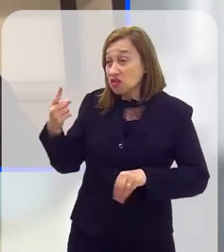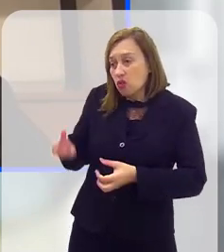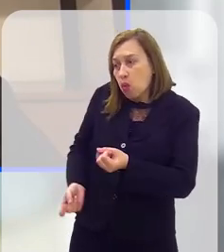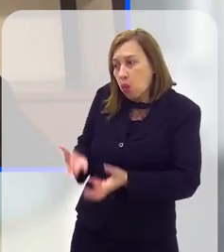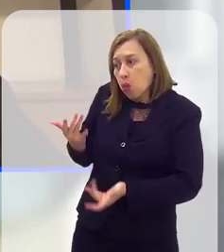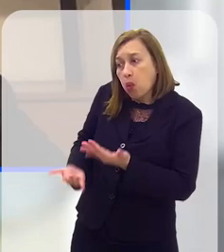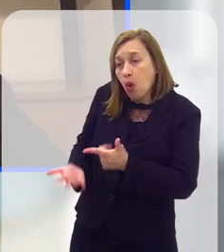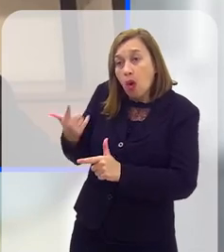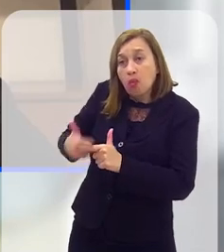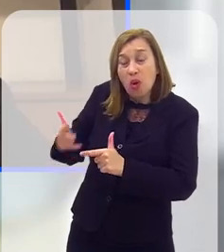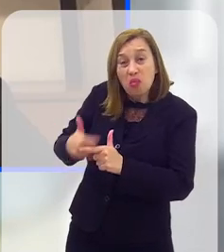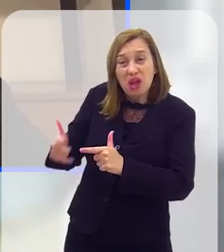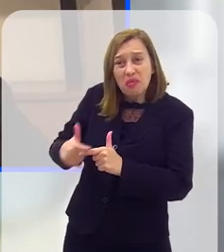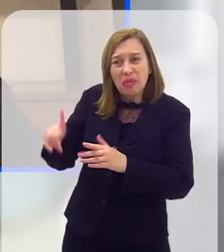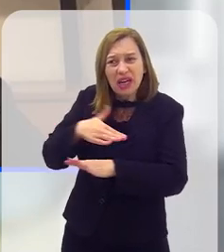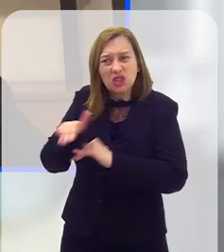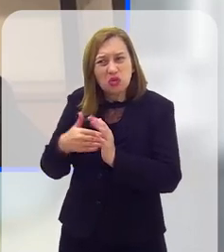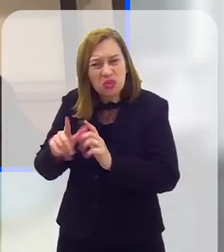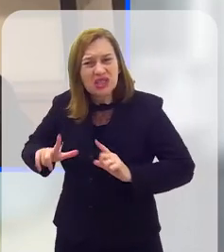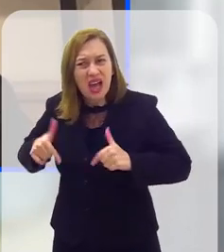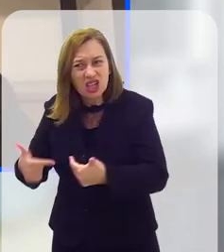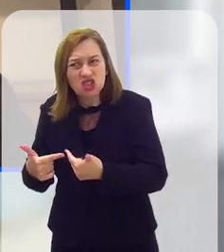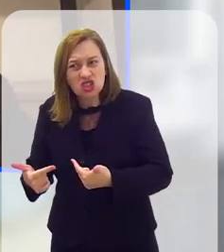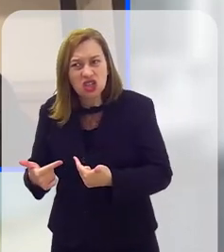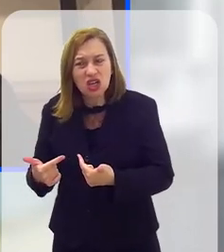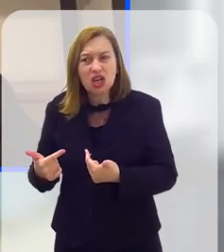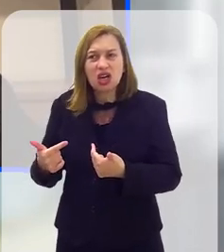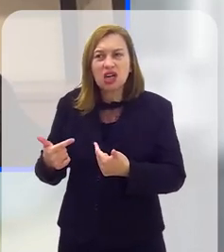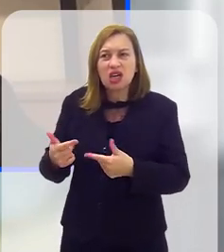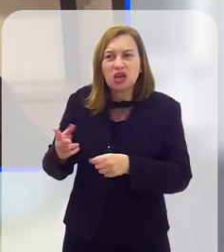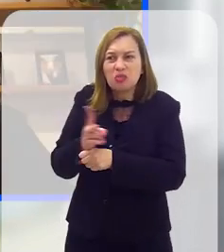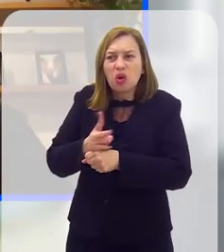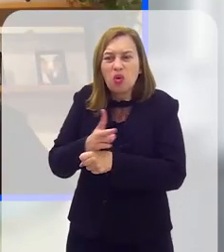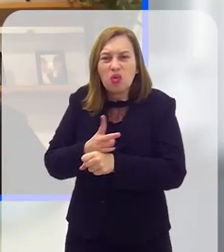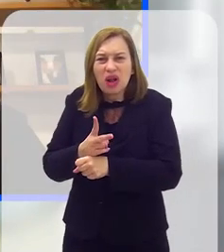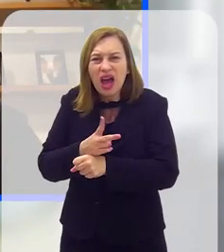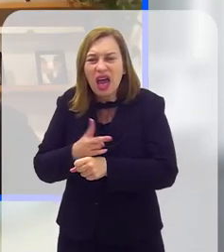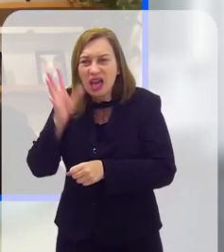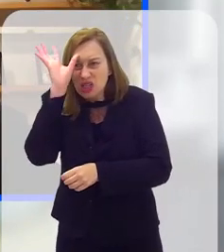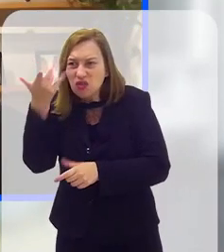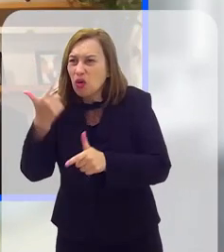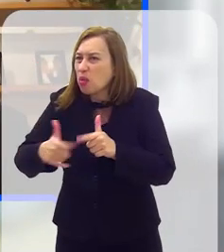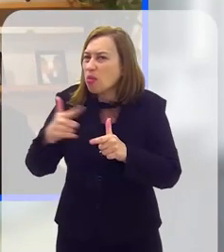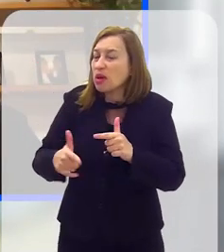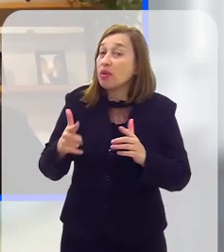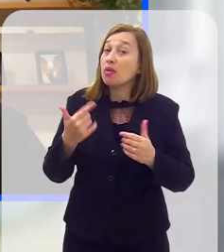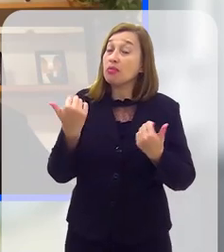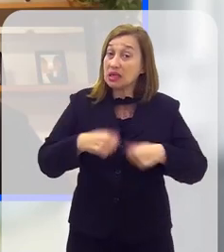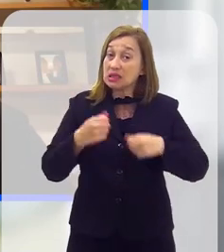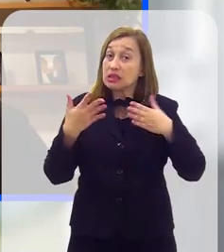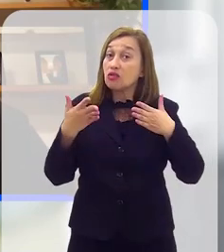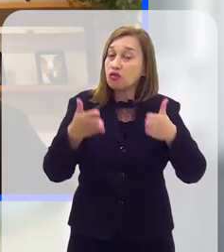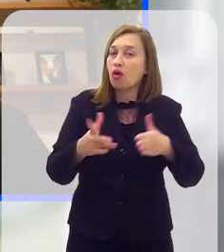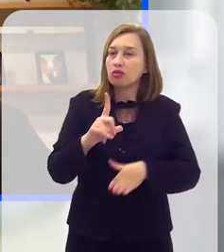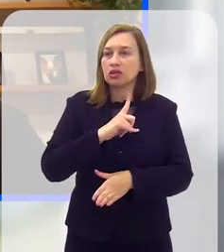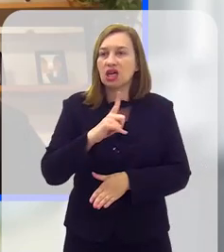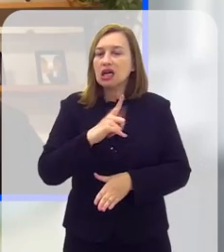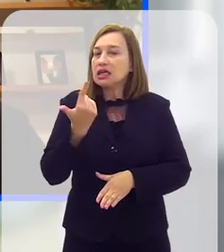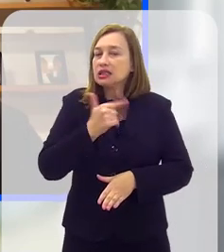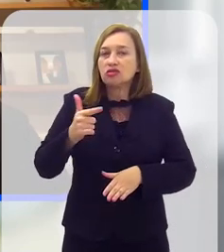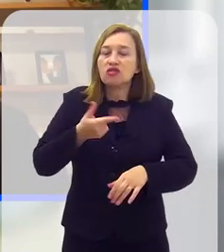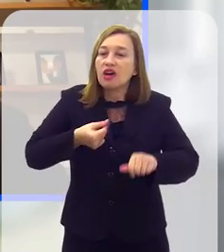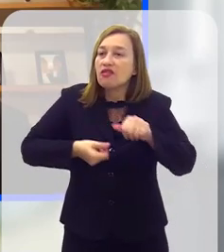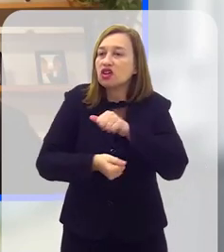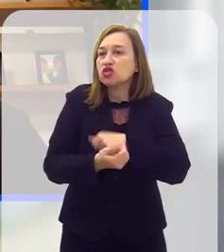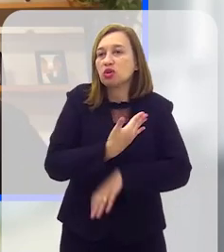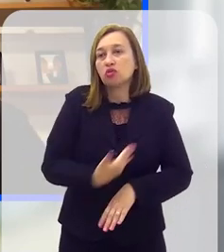essa de pegar fogo, de causar todo esse problema que causou, para que as autoridades comecem a se mexer e buscar saídas para esse problema. Então, eu acho que a gente precisa ter